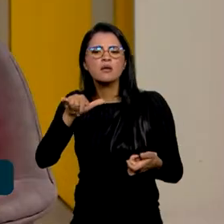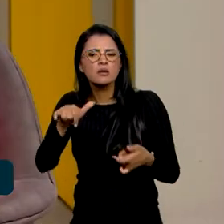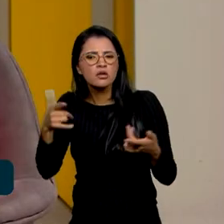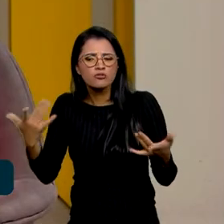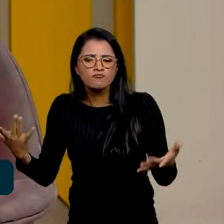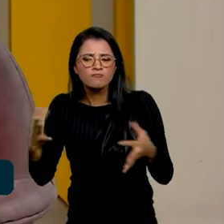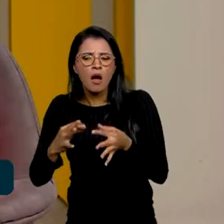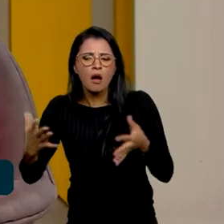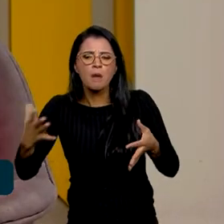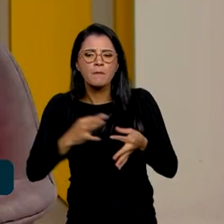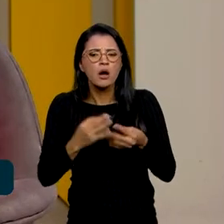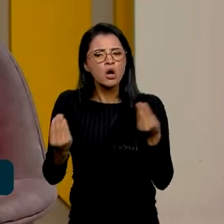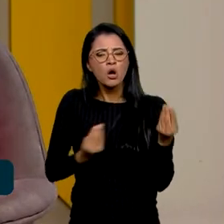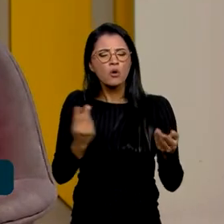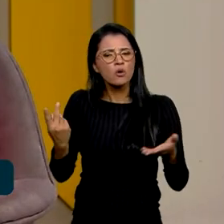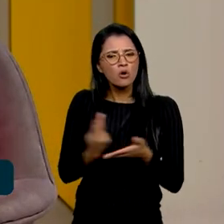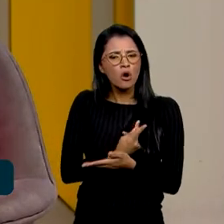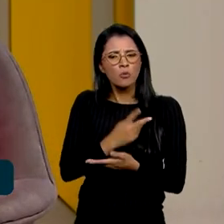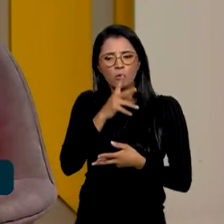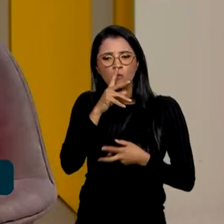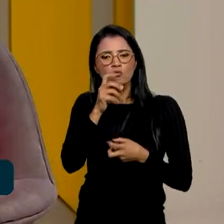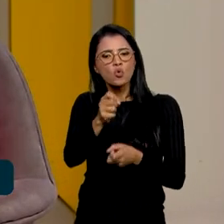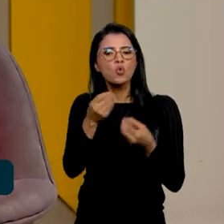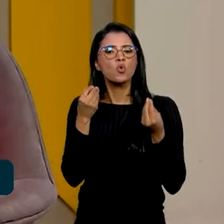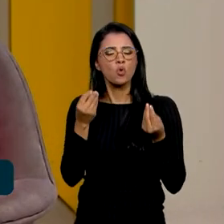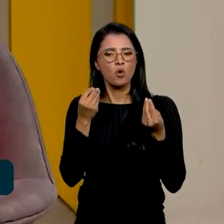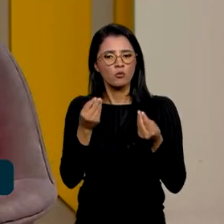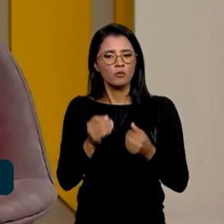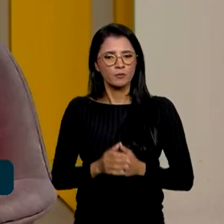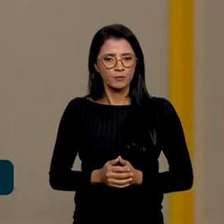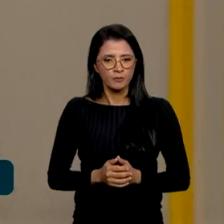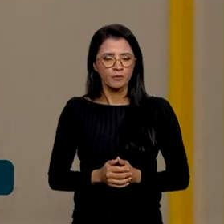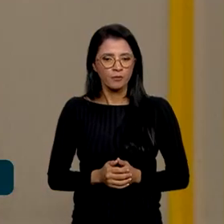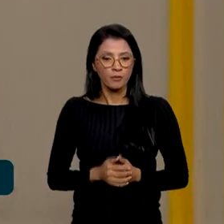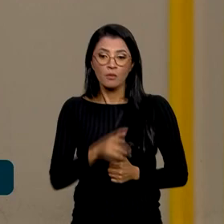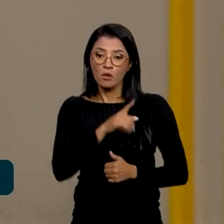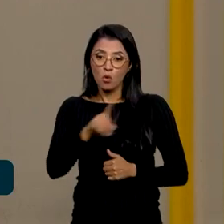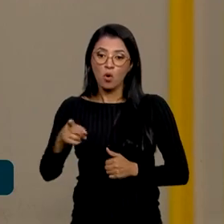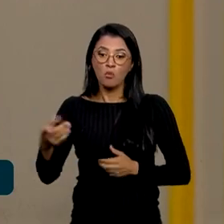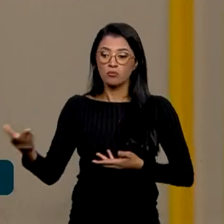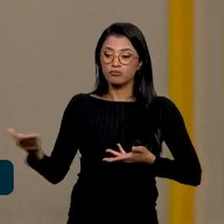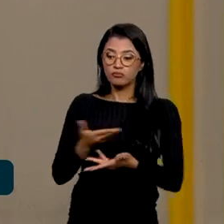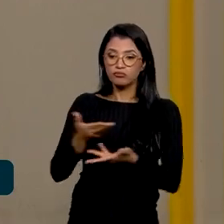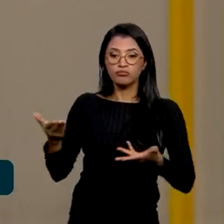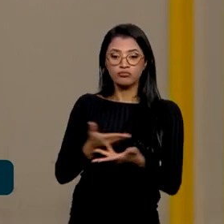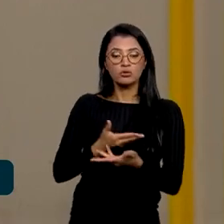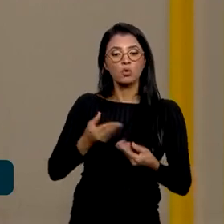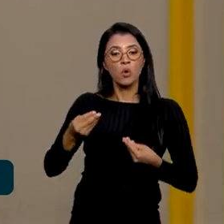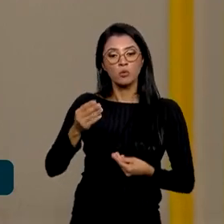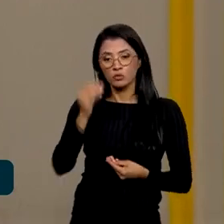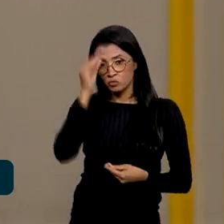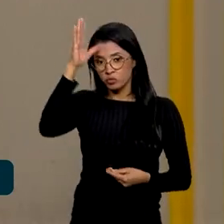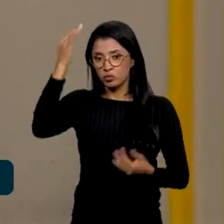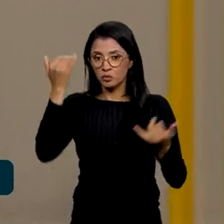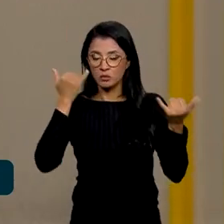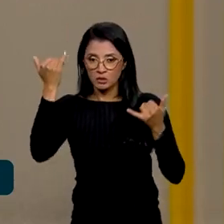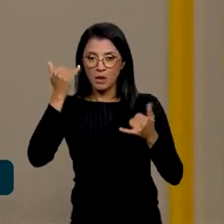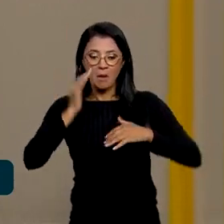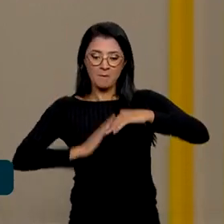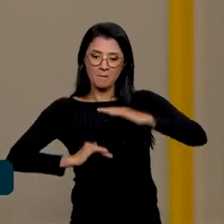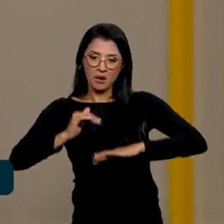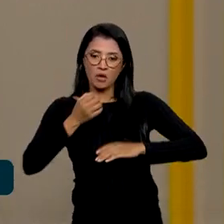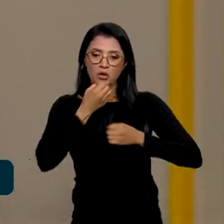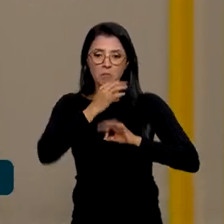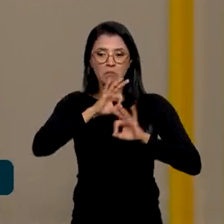se conectam? Como é que elas se conectam? Como é que a gente reforça isso? Como é que elas fazem um intercâmbio de todo o conhecimento e das práticas, das